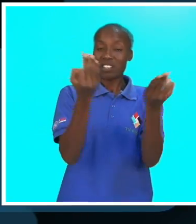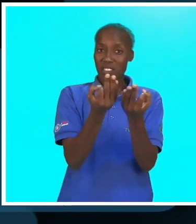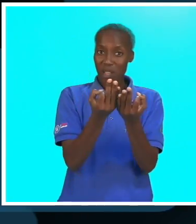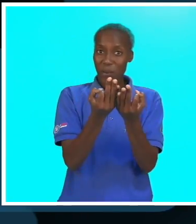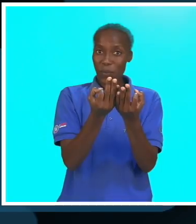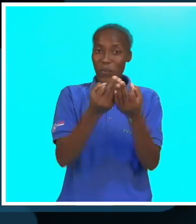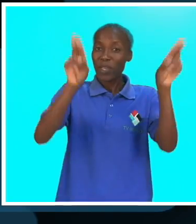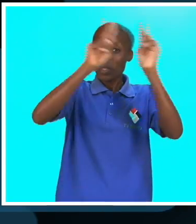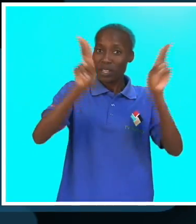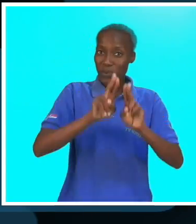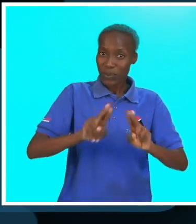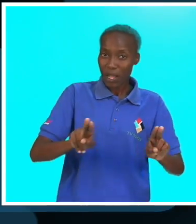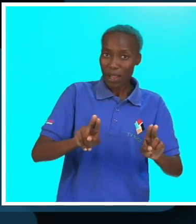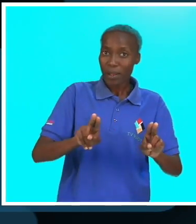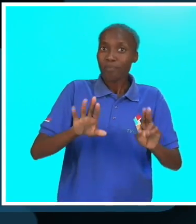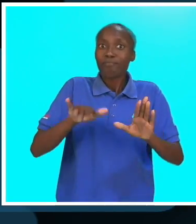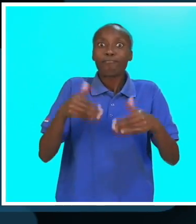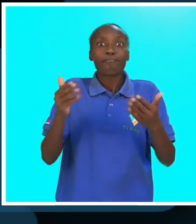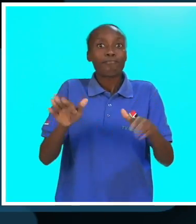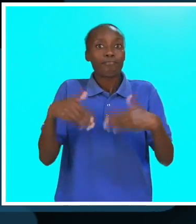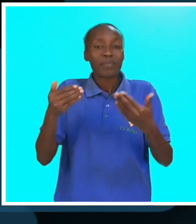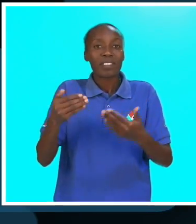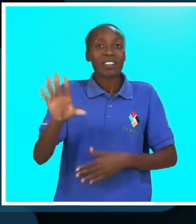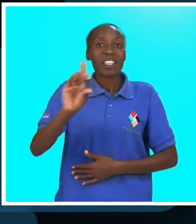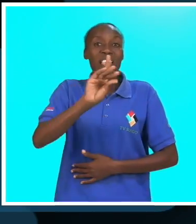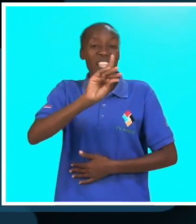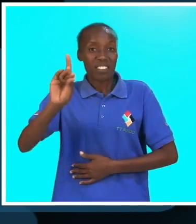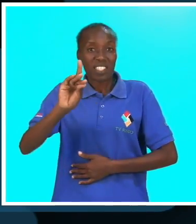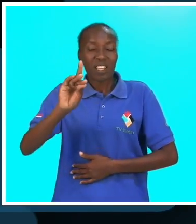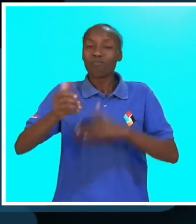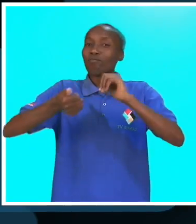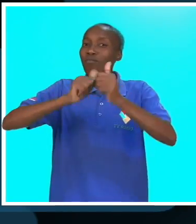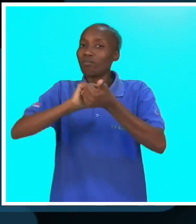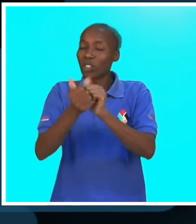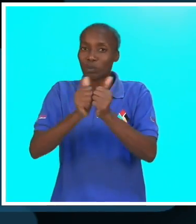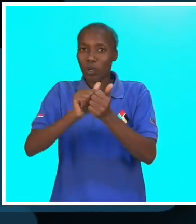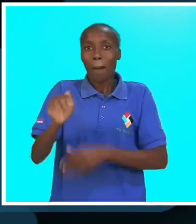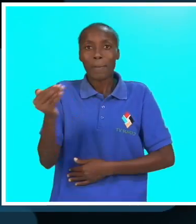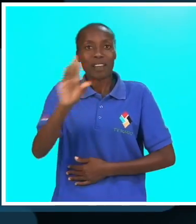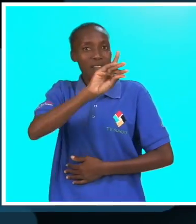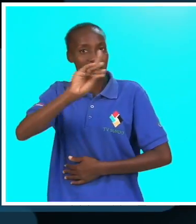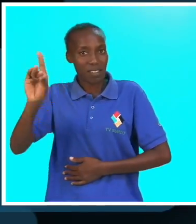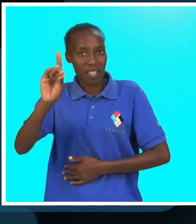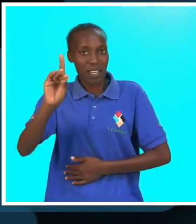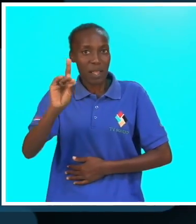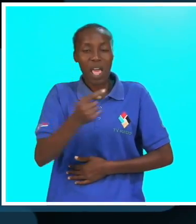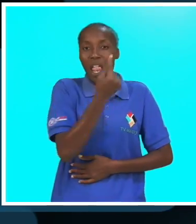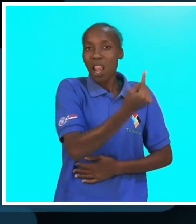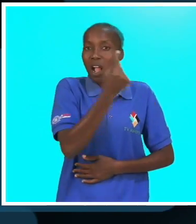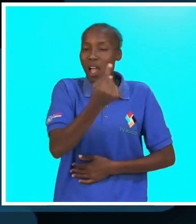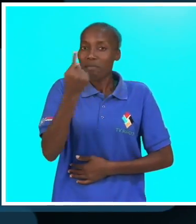Internacional do Desporto para a Deficiência,